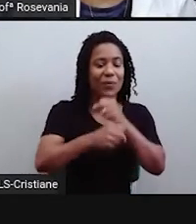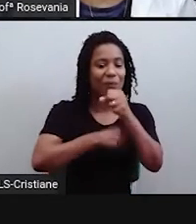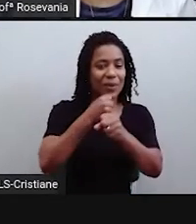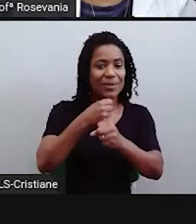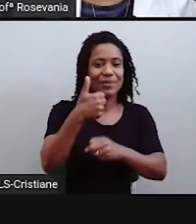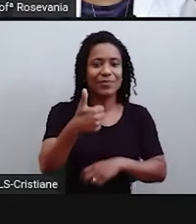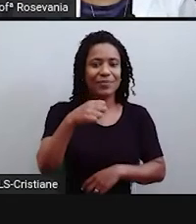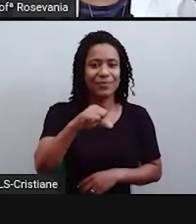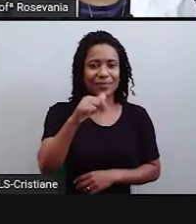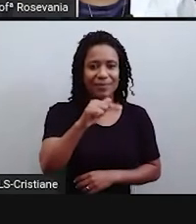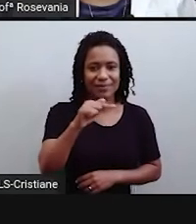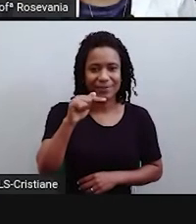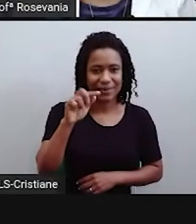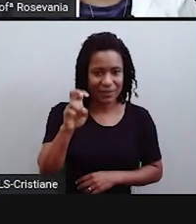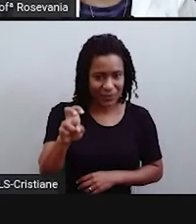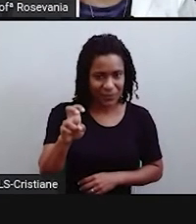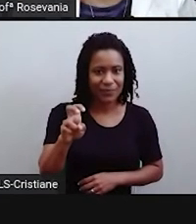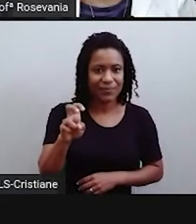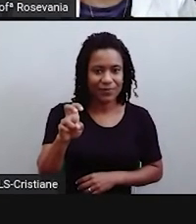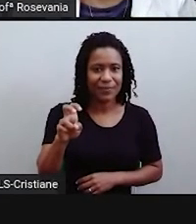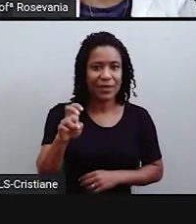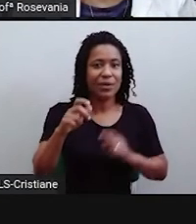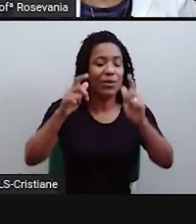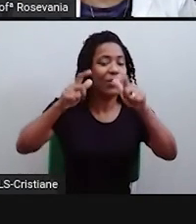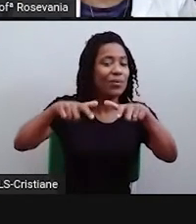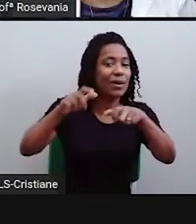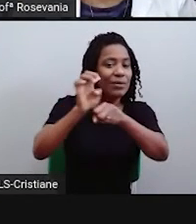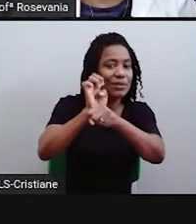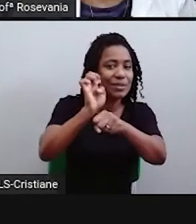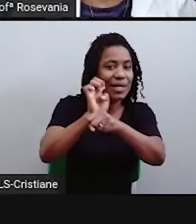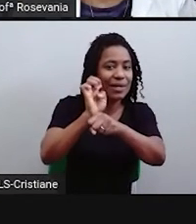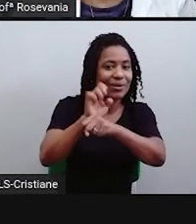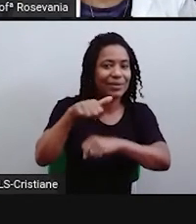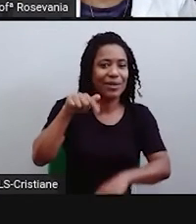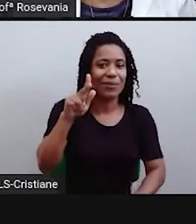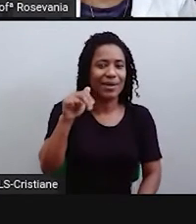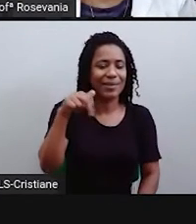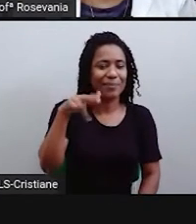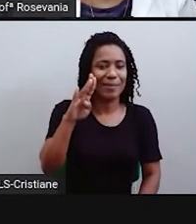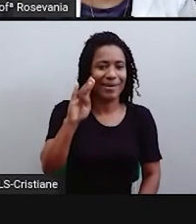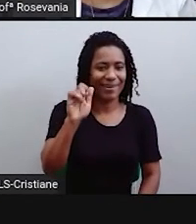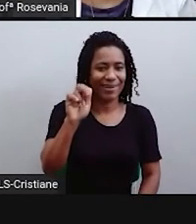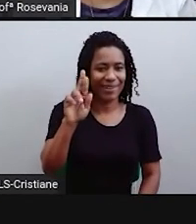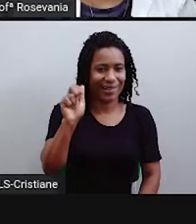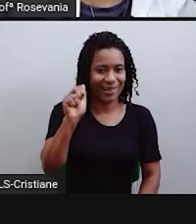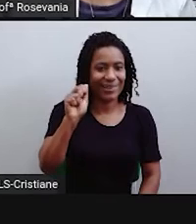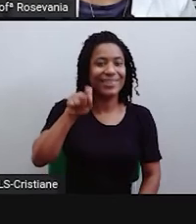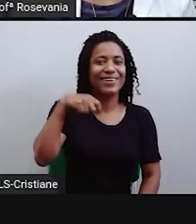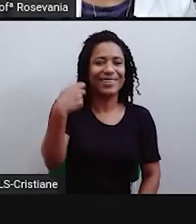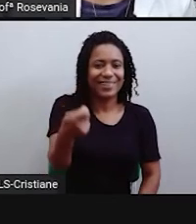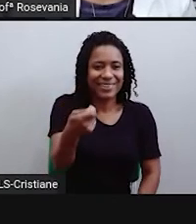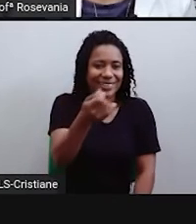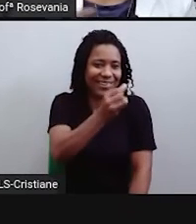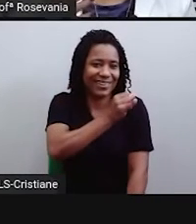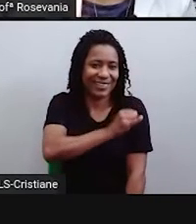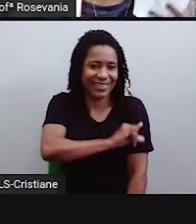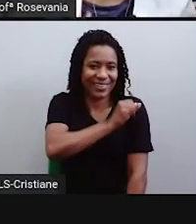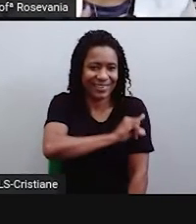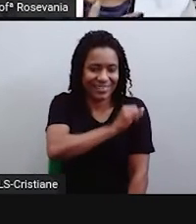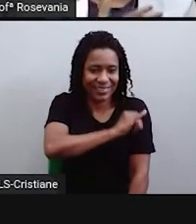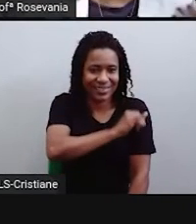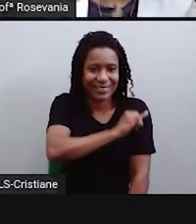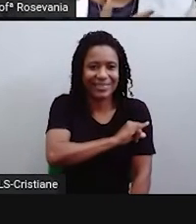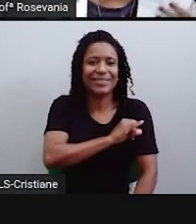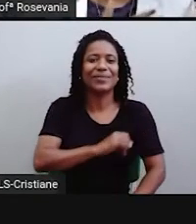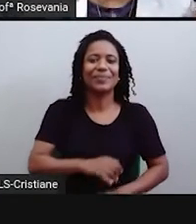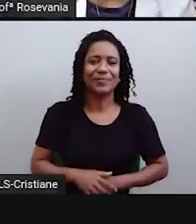extinto, se funde ao estado do Rio de Janeiro, então aqui agora nós não temos mais o estado da Guanabara. Por isso que vocês escutam